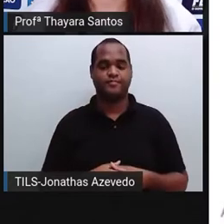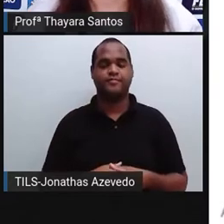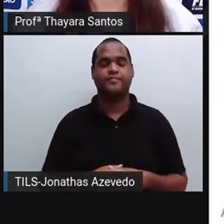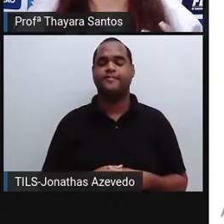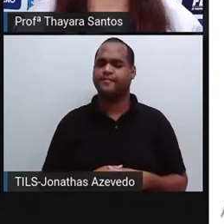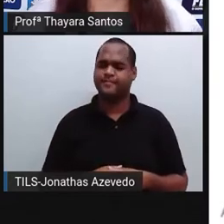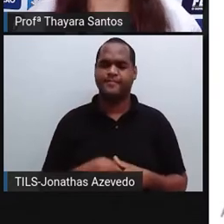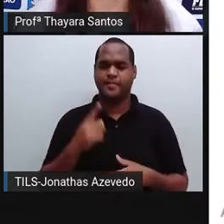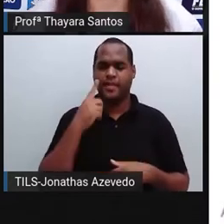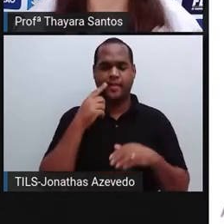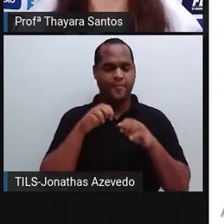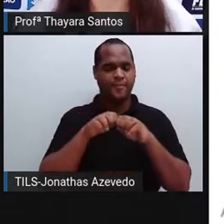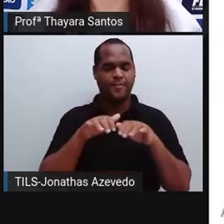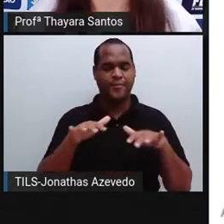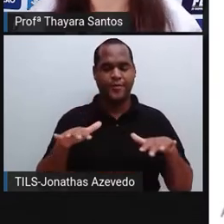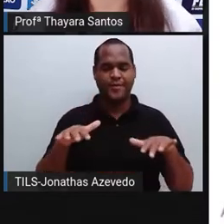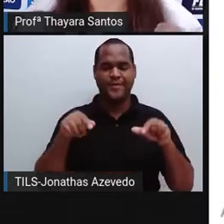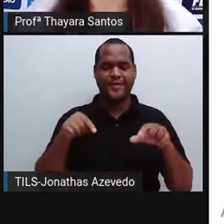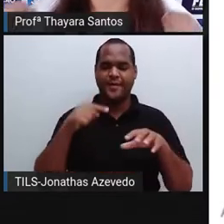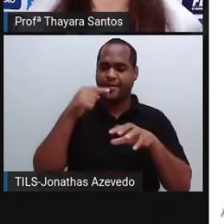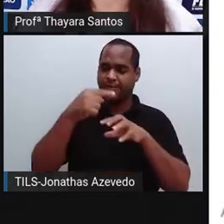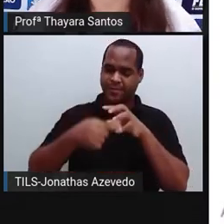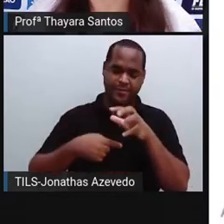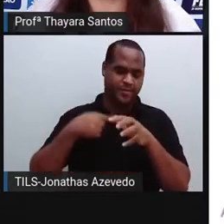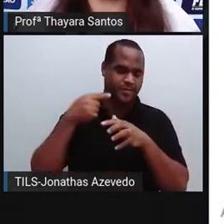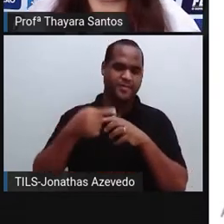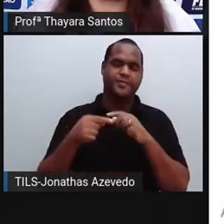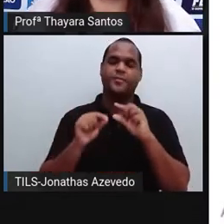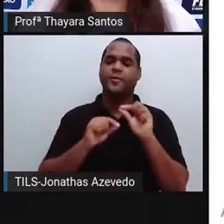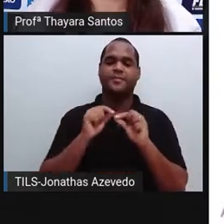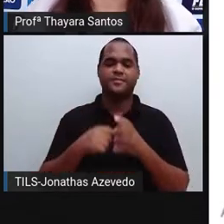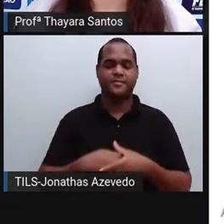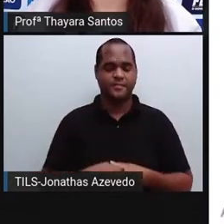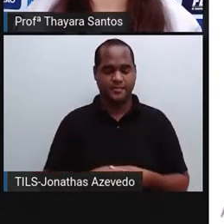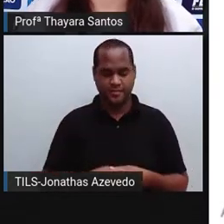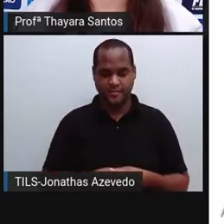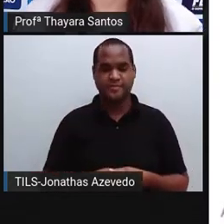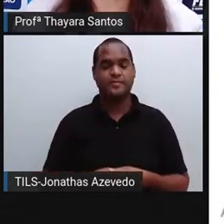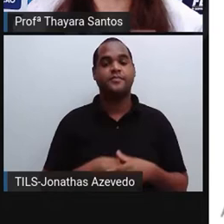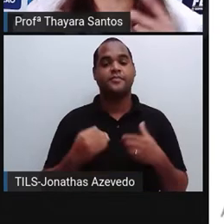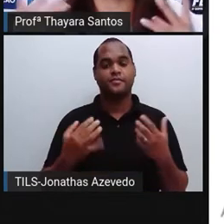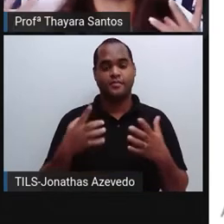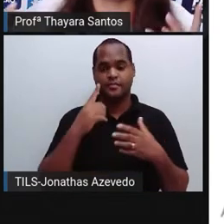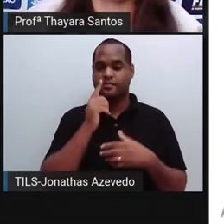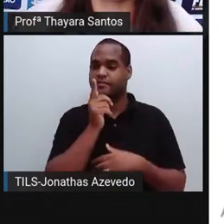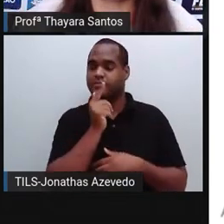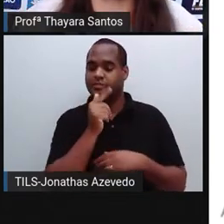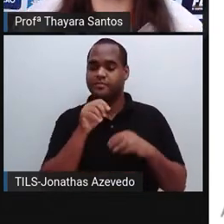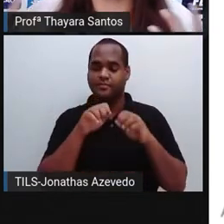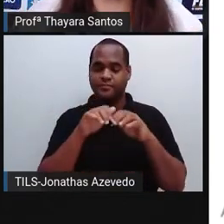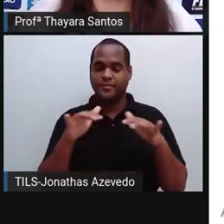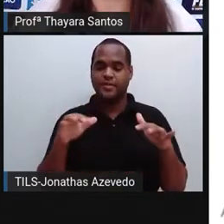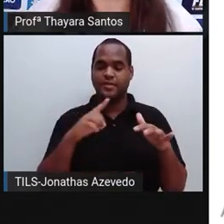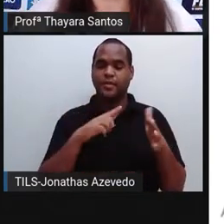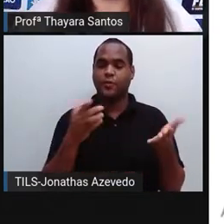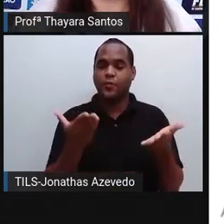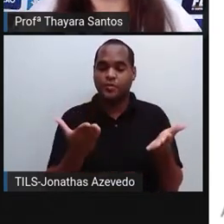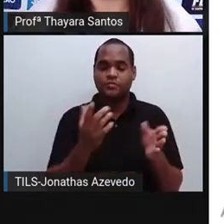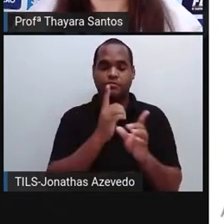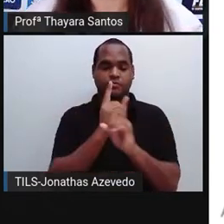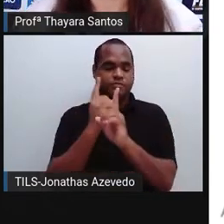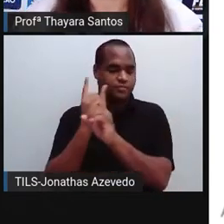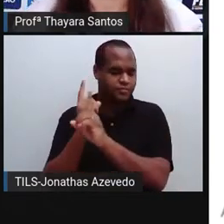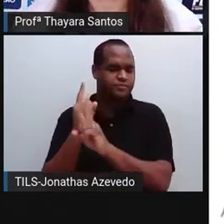E como é que essa água vai estar distribuída no planeta? Então, de toda a água que a gente tem hoje no nosso